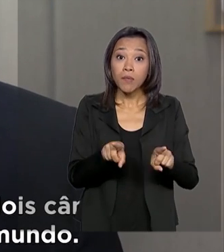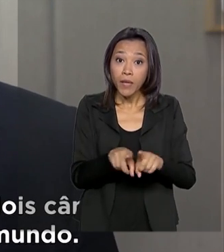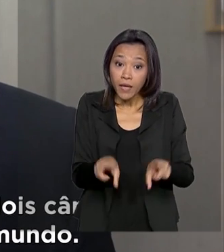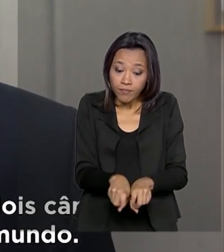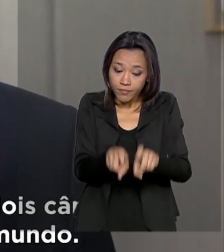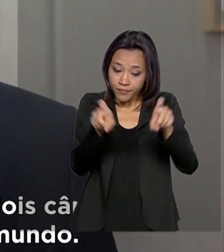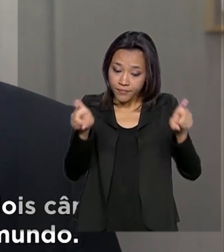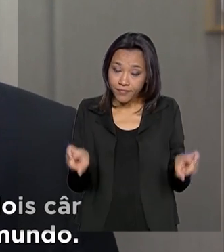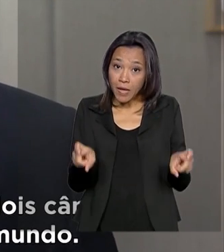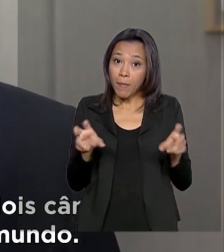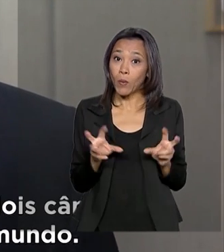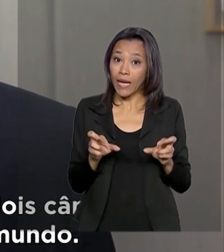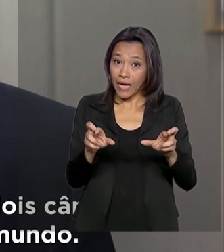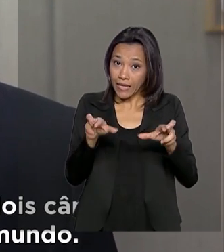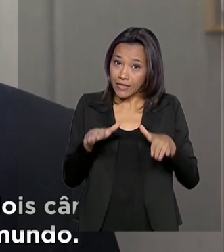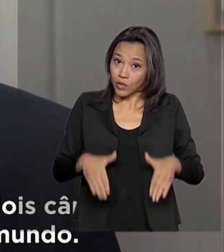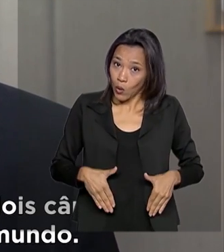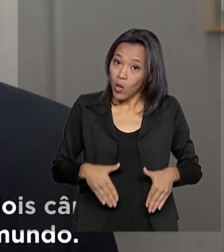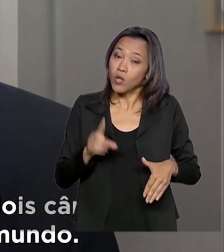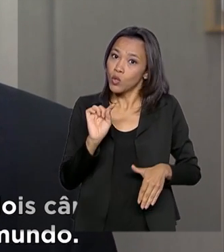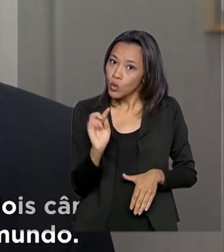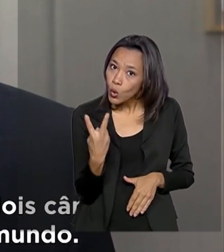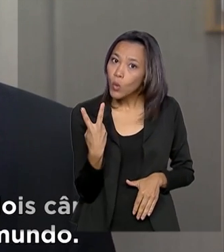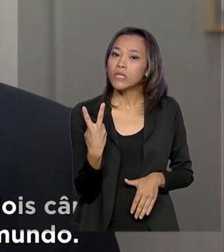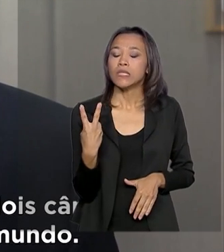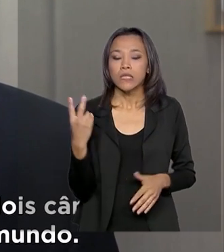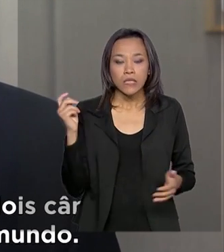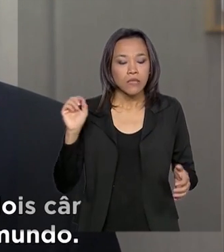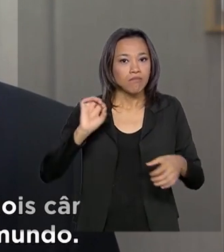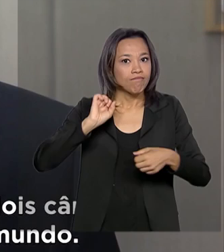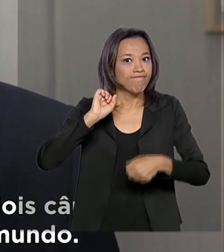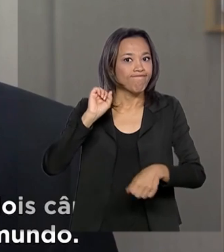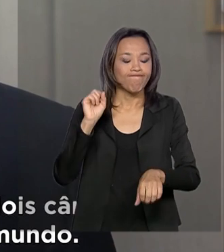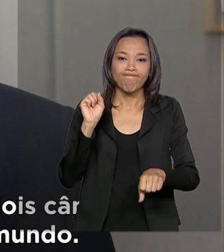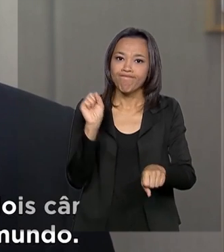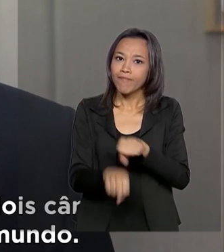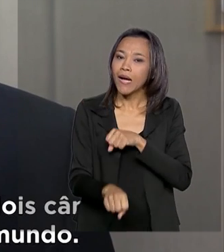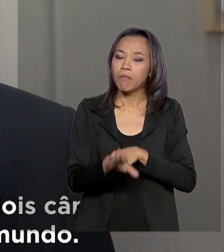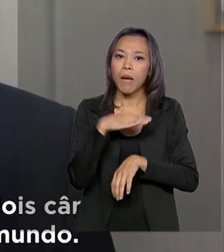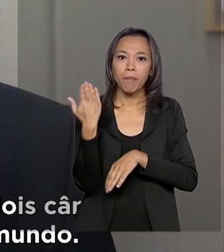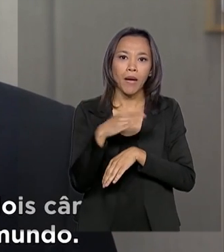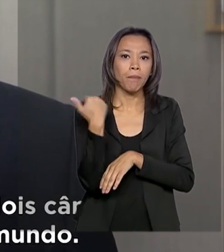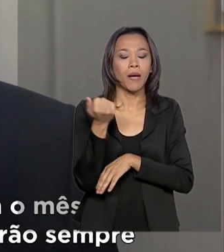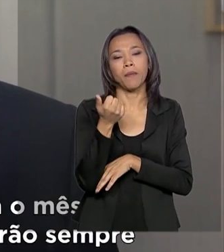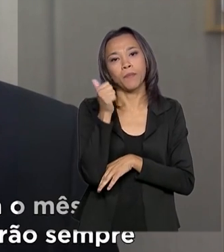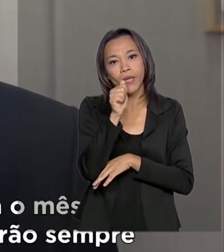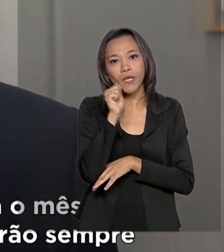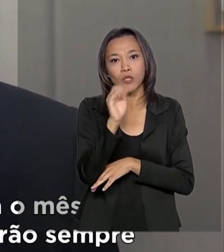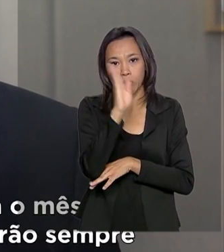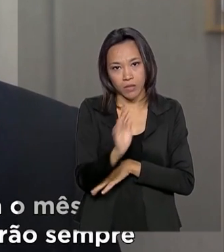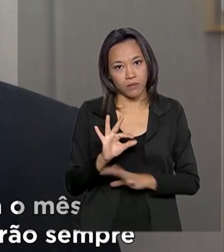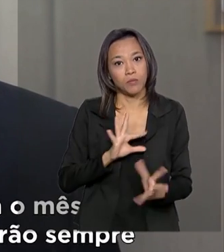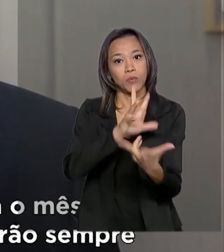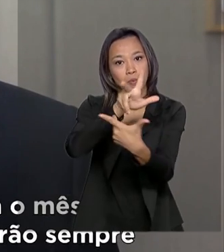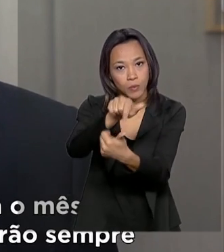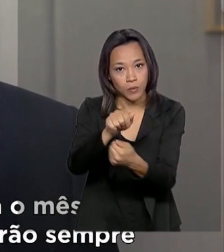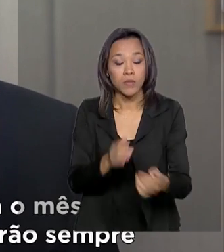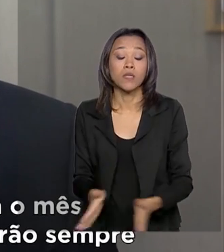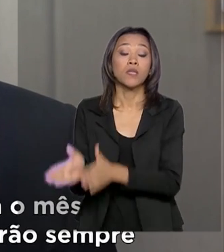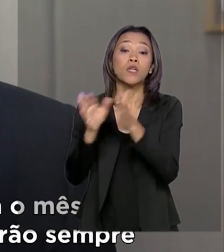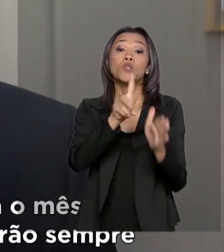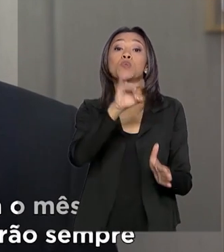câncer de colo, dois cânceres que mais matam mulheres no Brasil e no mundo. No Dia da Mulher,